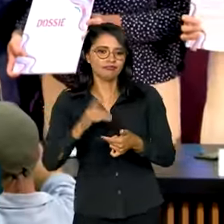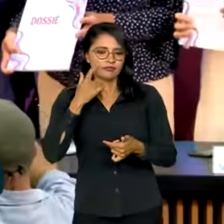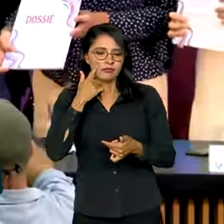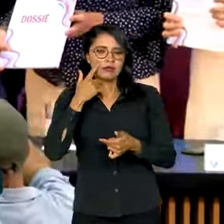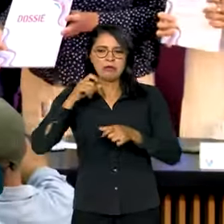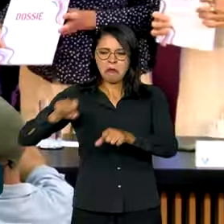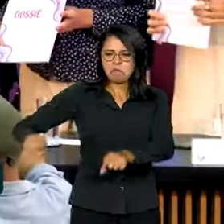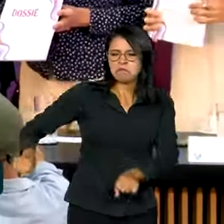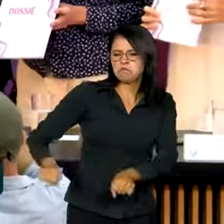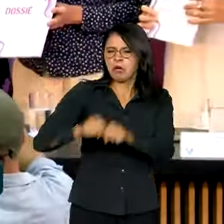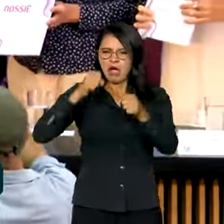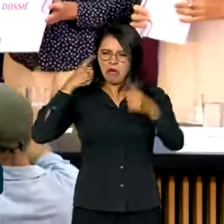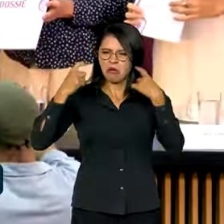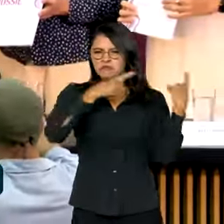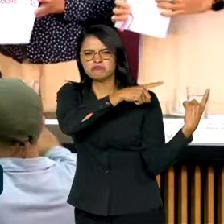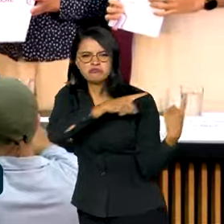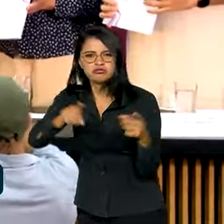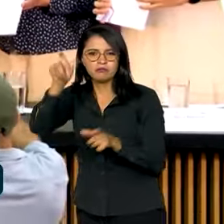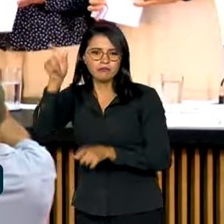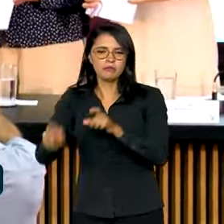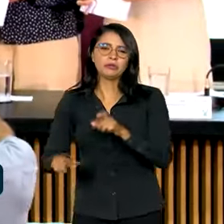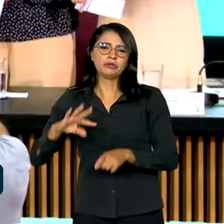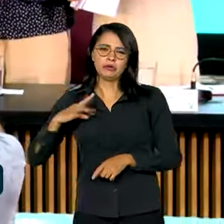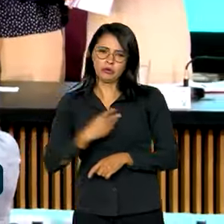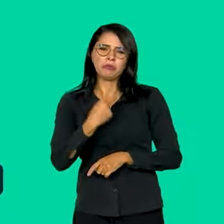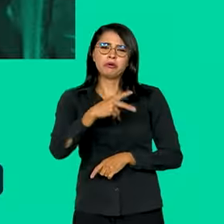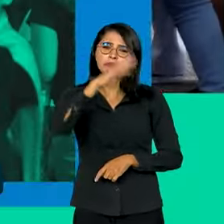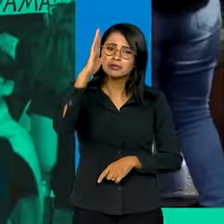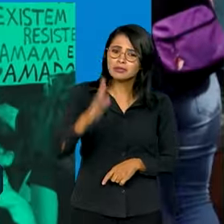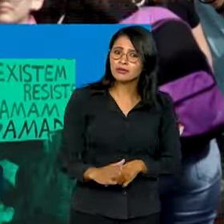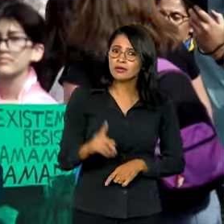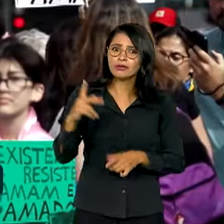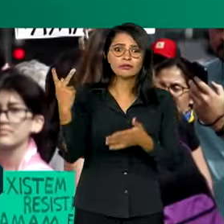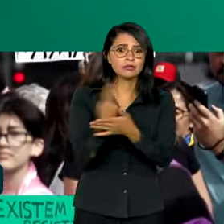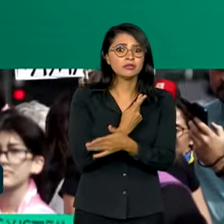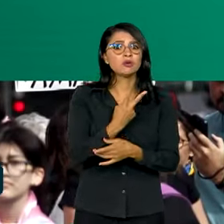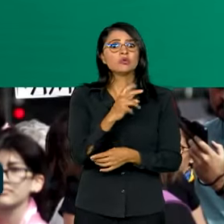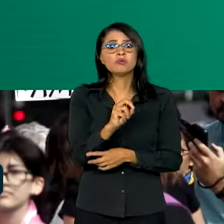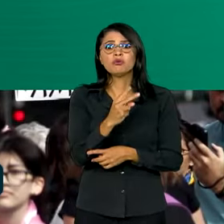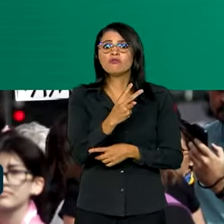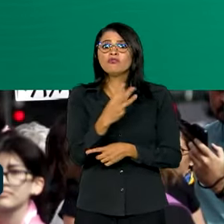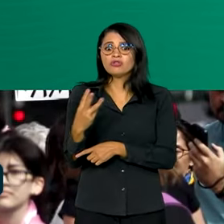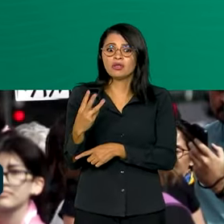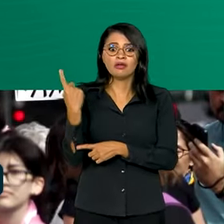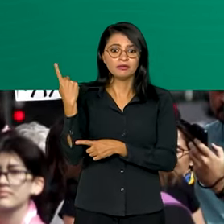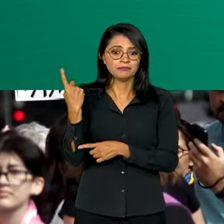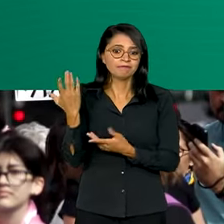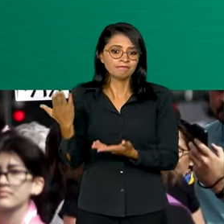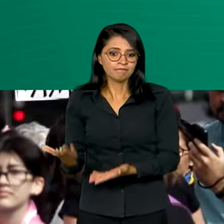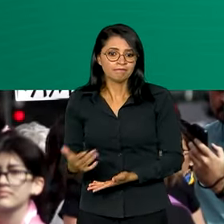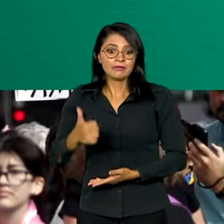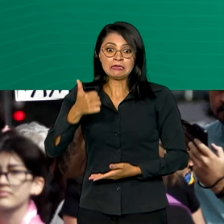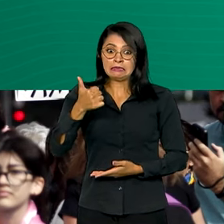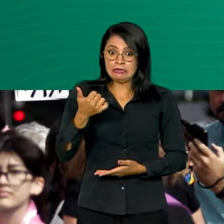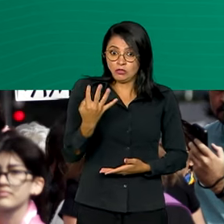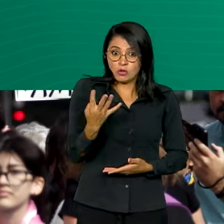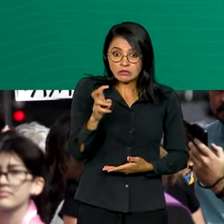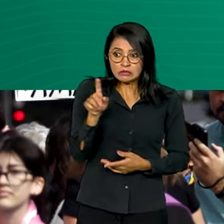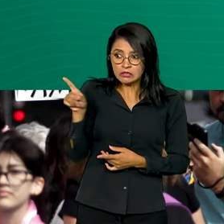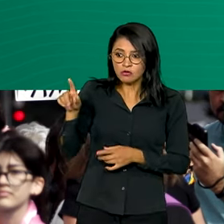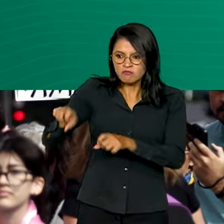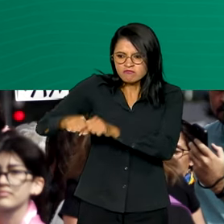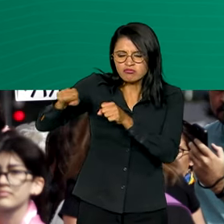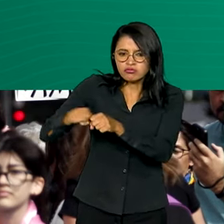Violências contra Travestis e Transsexuais Brasileiras. Em 2023, dos 145 assassinatos,